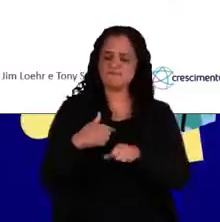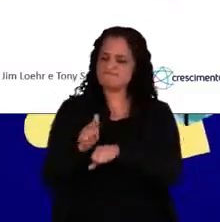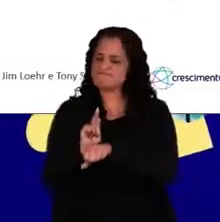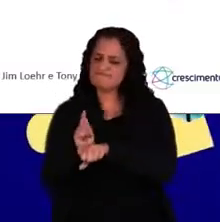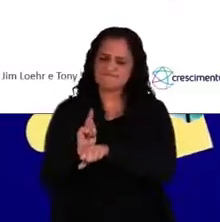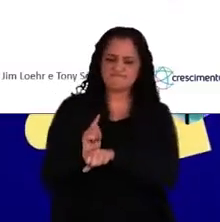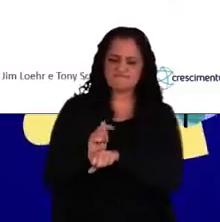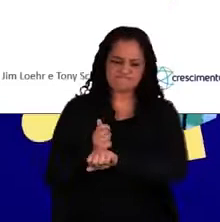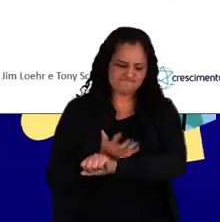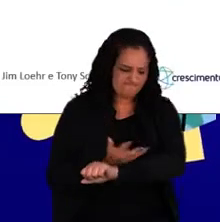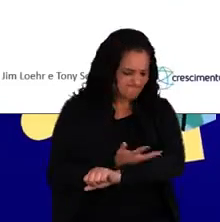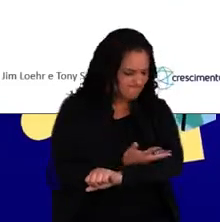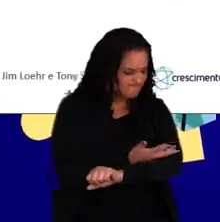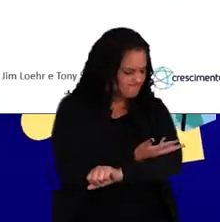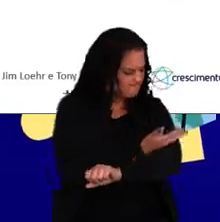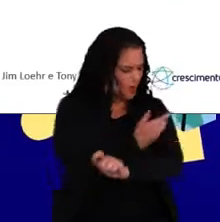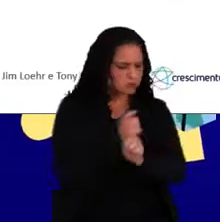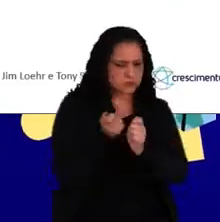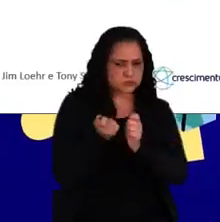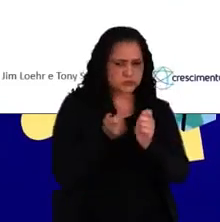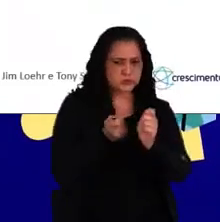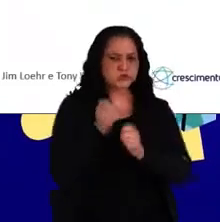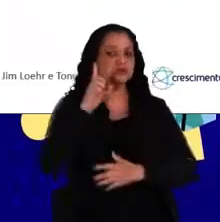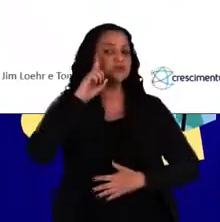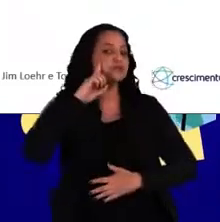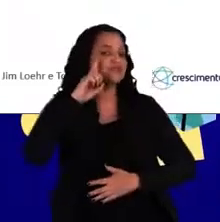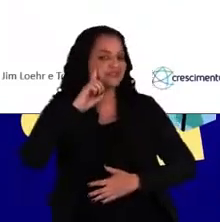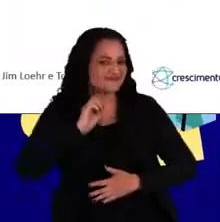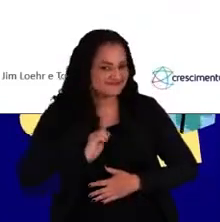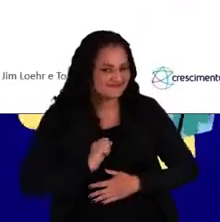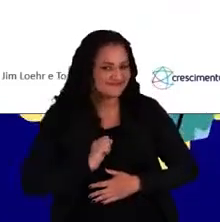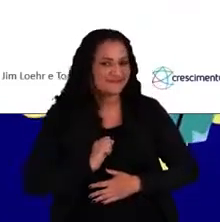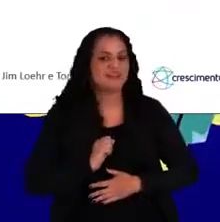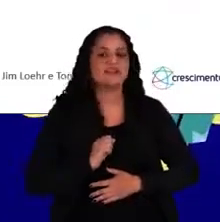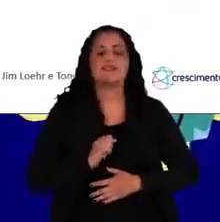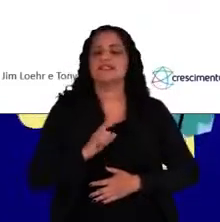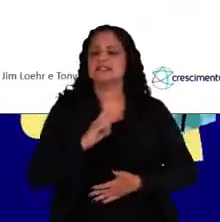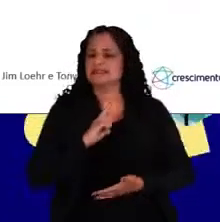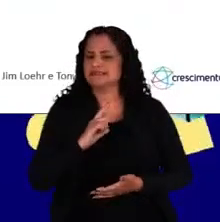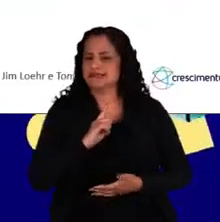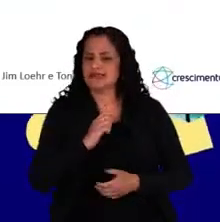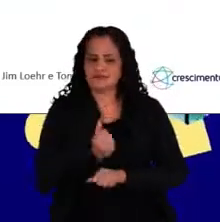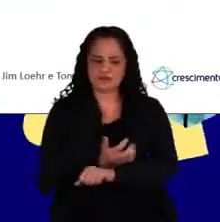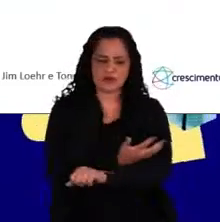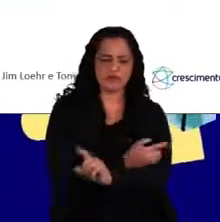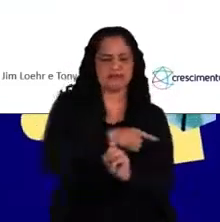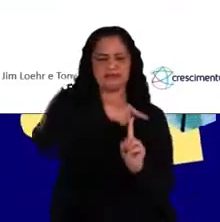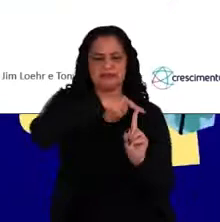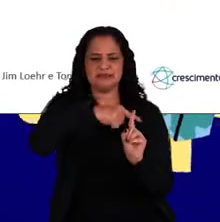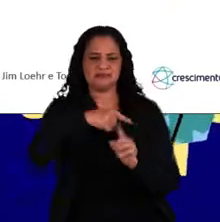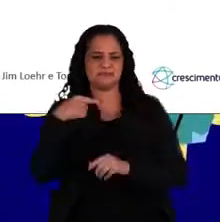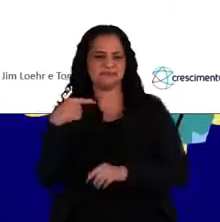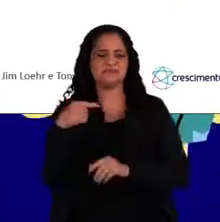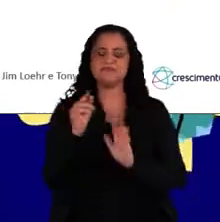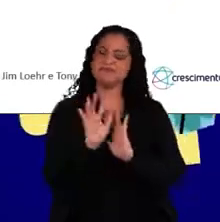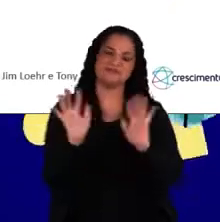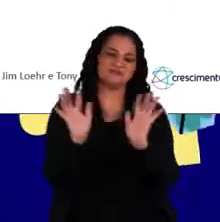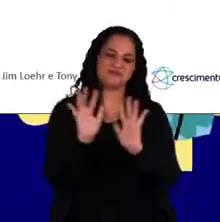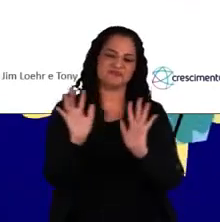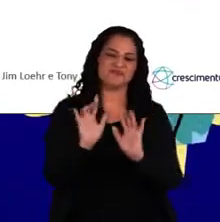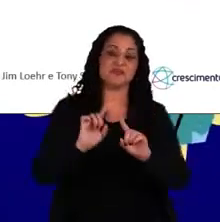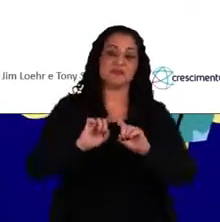gerenciado as minhas emoções no dia a dia? E aqui não existem emoções positivas ou negativas,